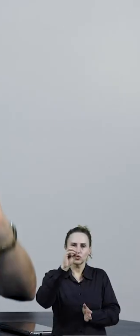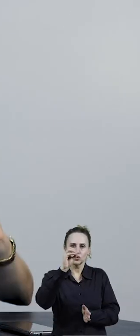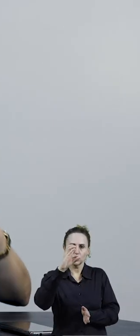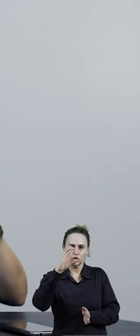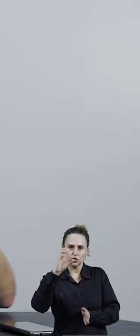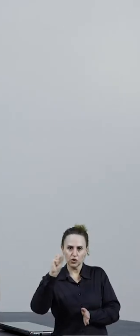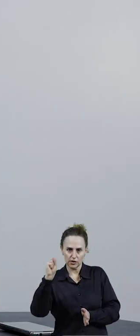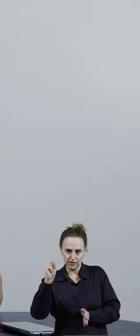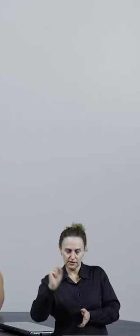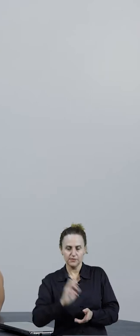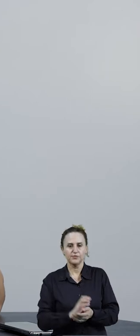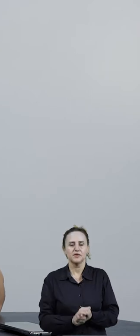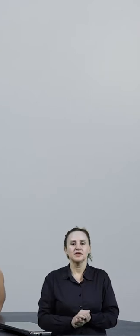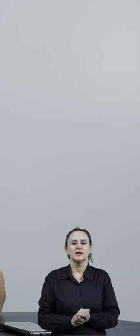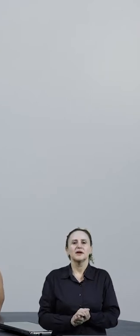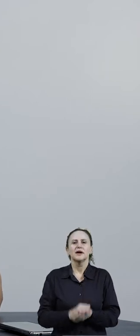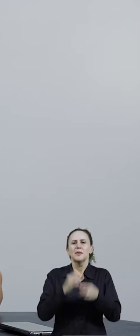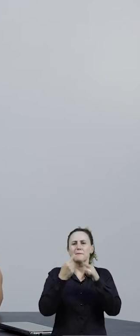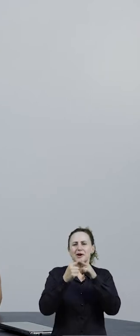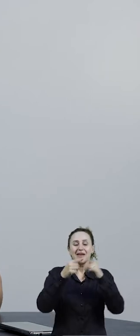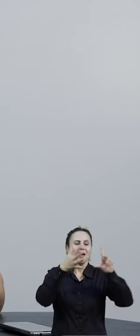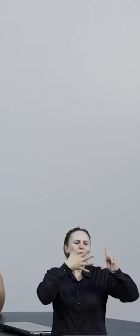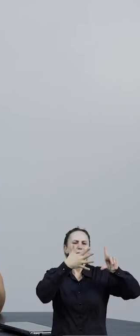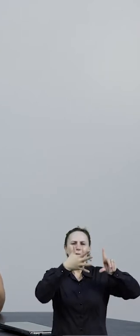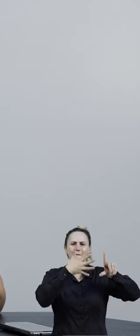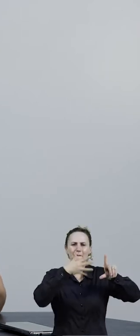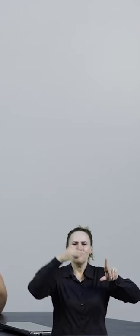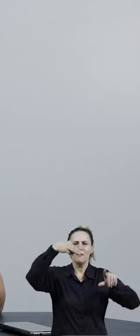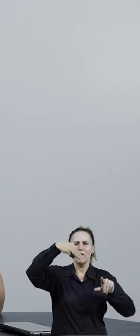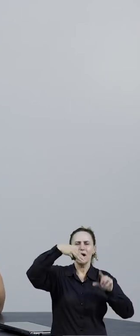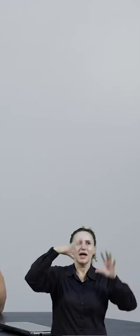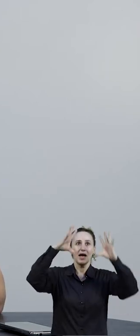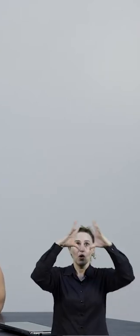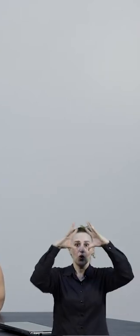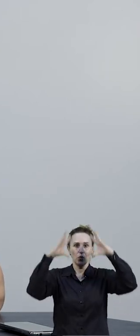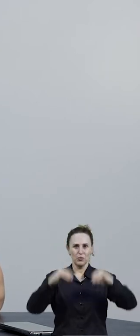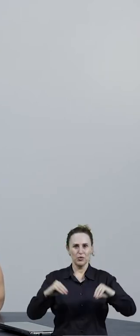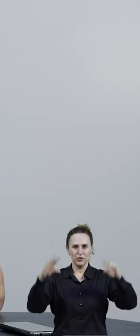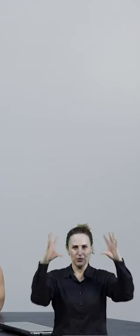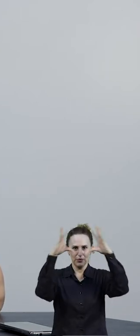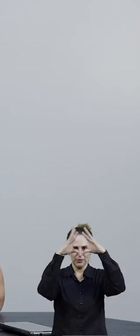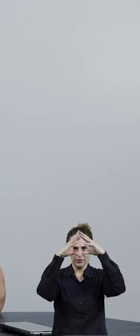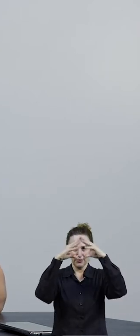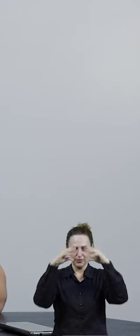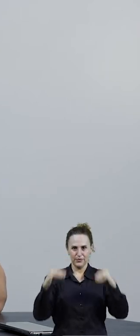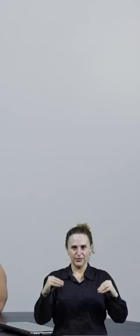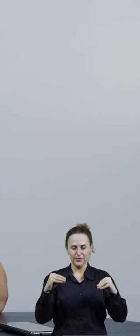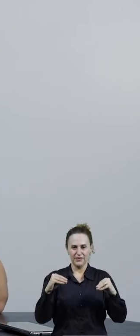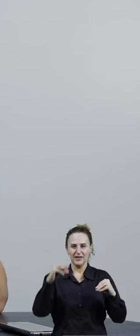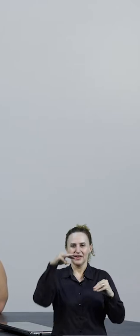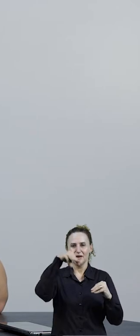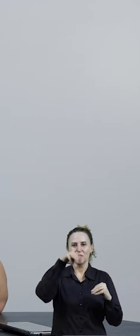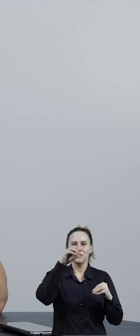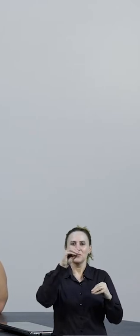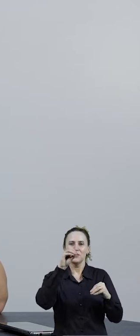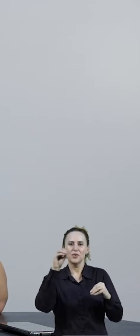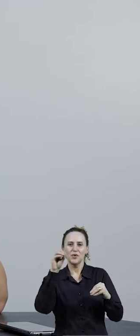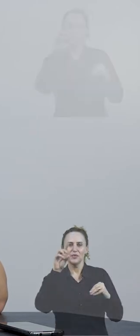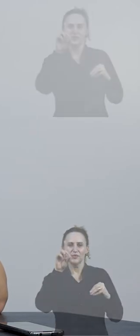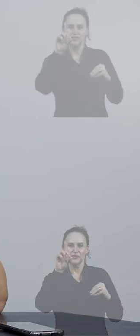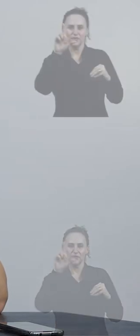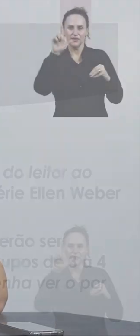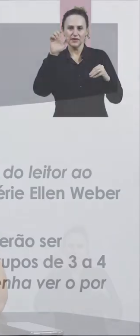sair um pouquinho do ambiente do Moodle, a gente precisa que o tutor organize vocês para fazer essa atividade. Então, a gente vai falar, então,